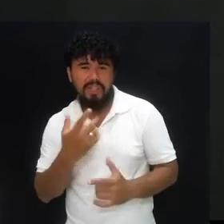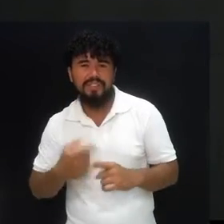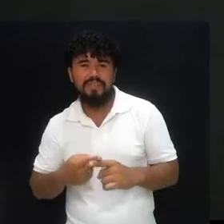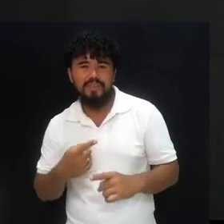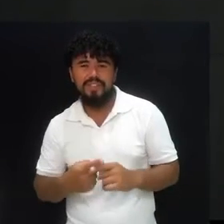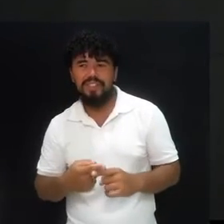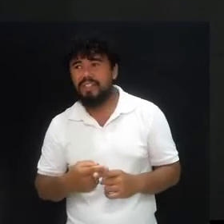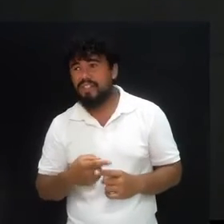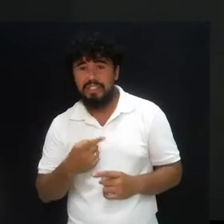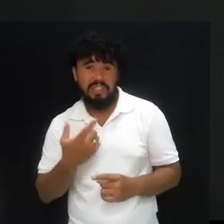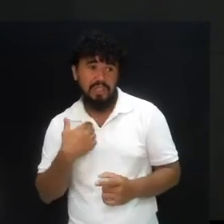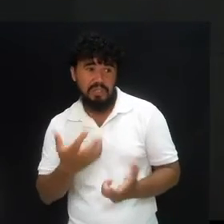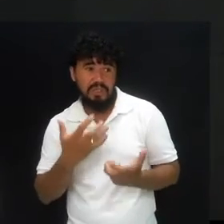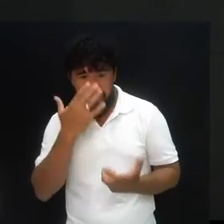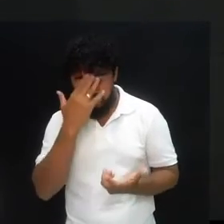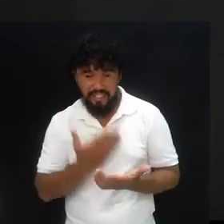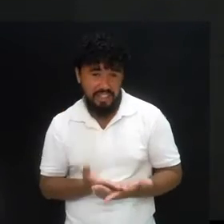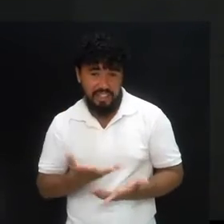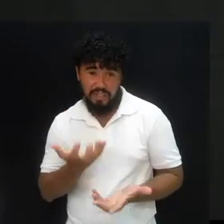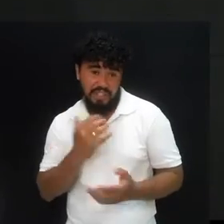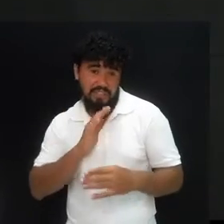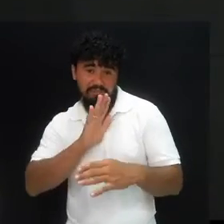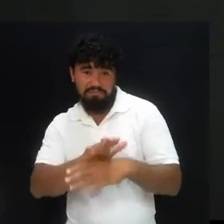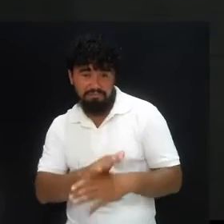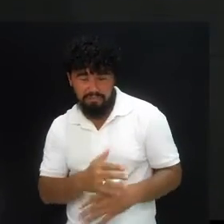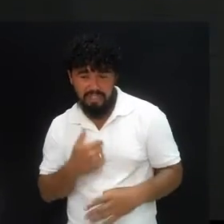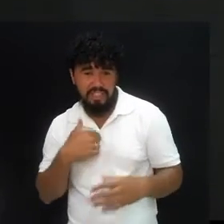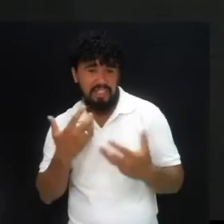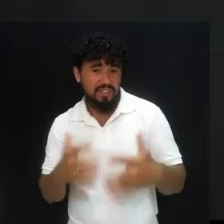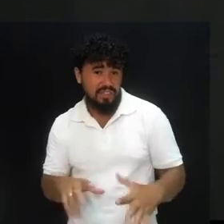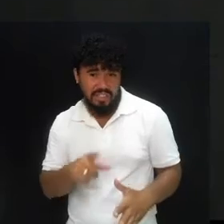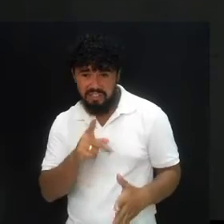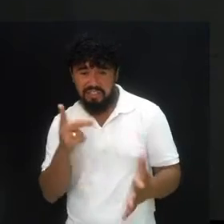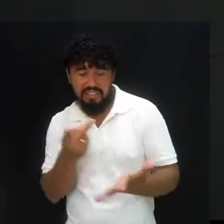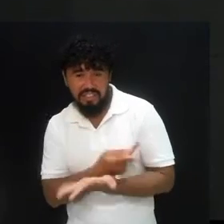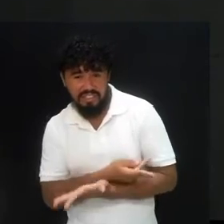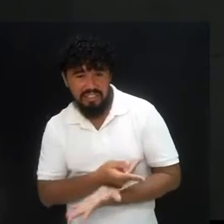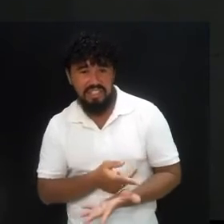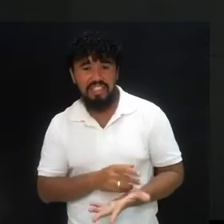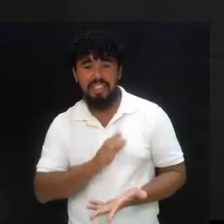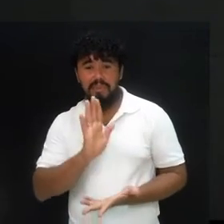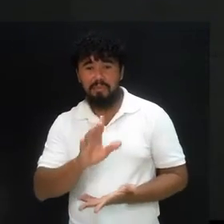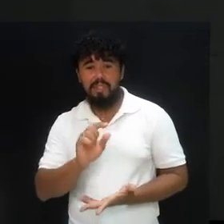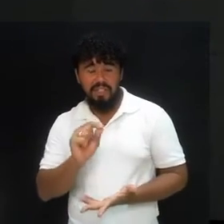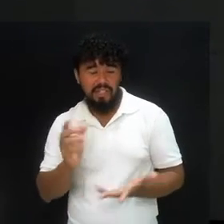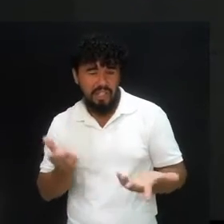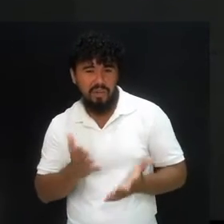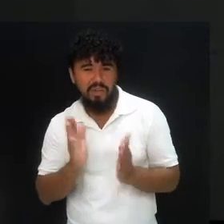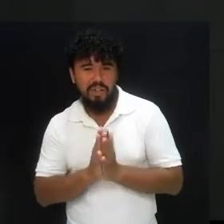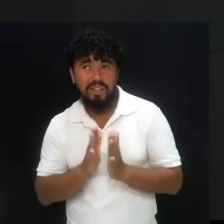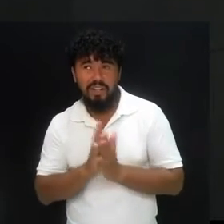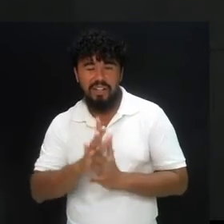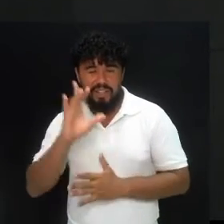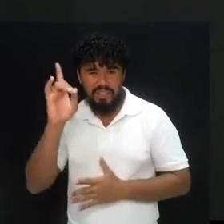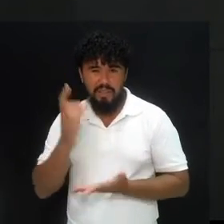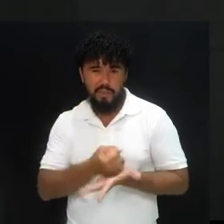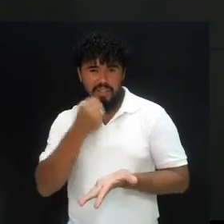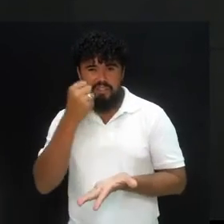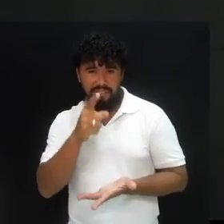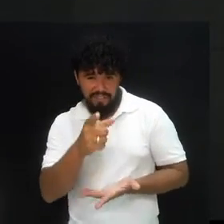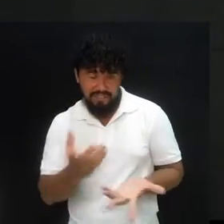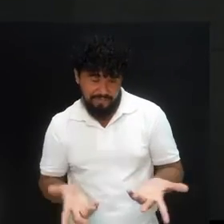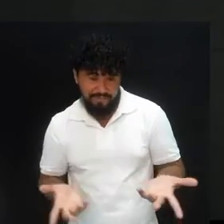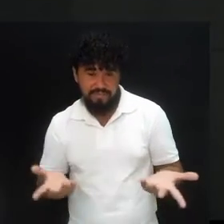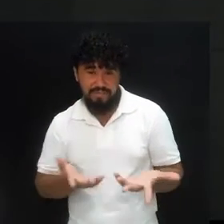dizendo é, olha, eu queria crer, eu queria estar contigo, eu não queria que isso estivesse acontecendo, mas roga agora a Deus para aquele livre. O que